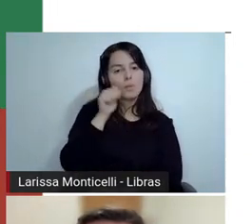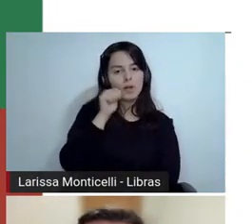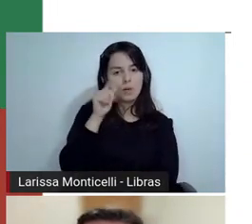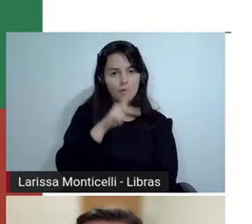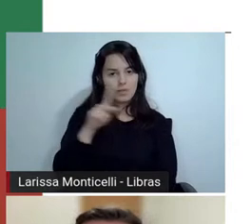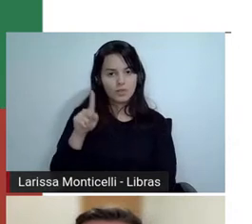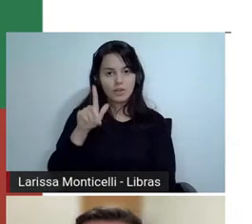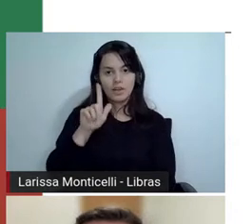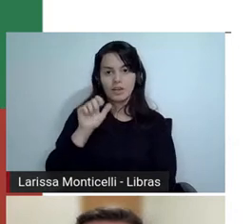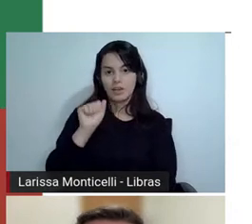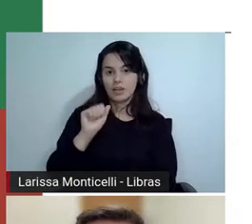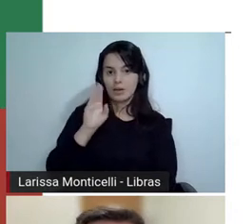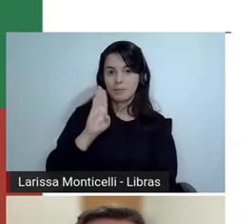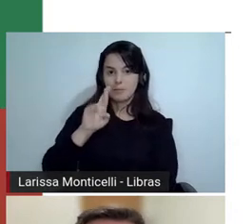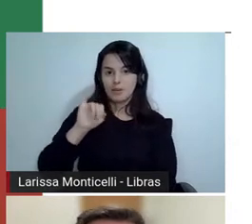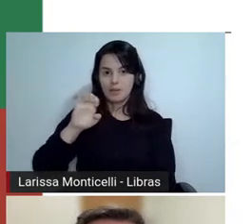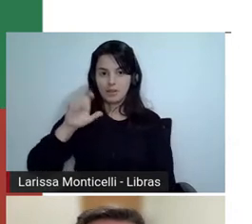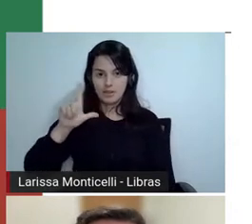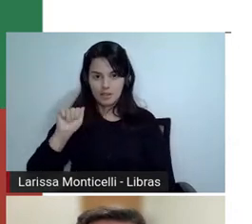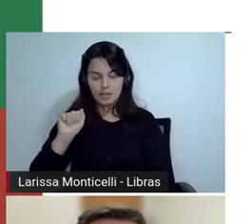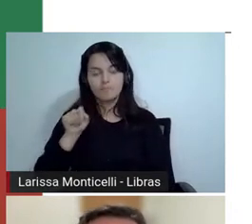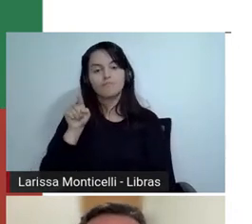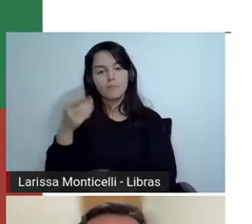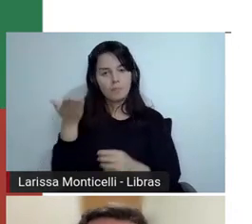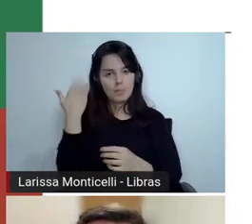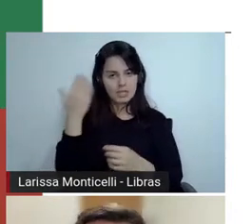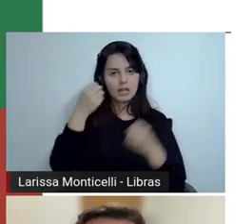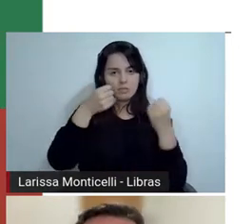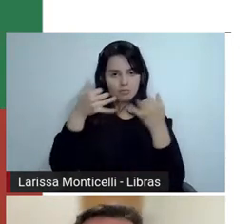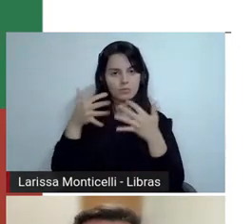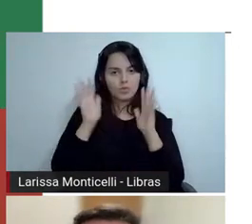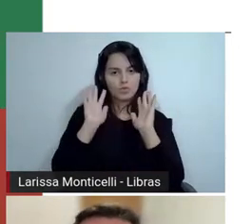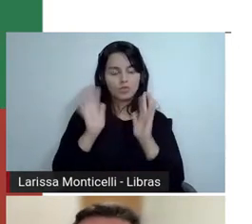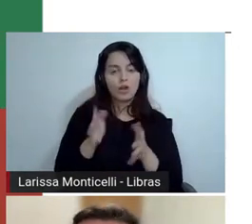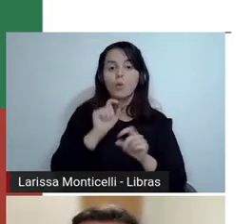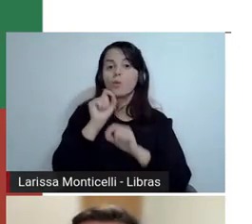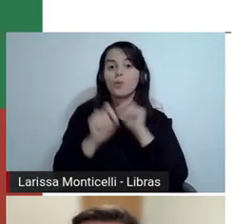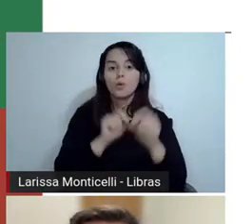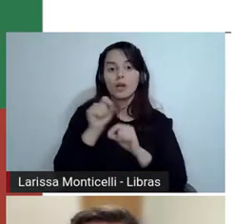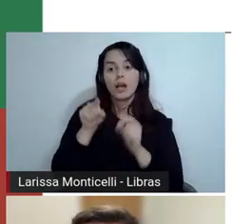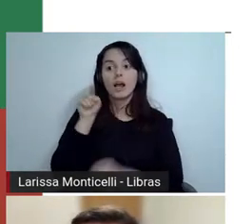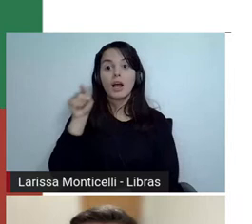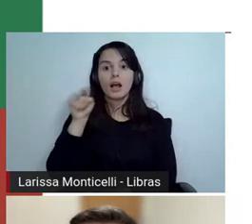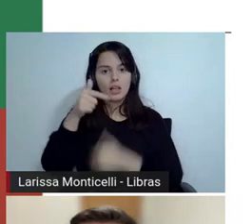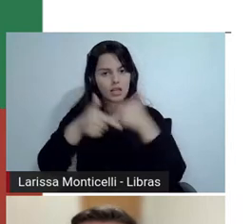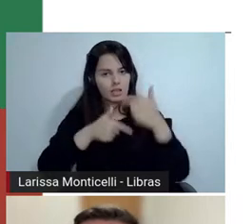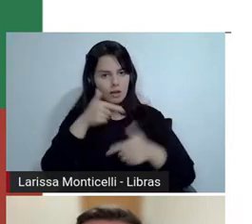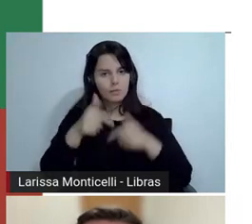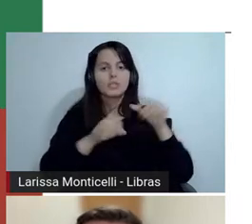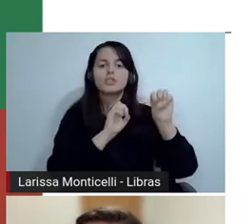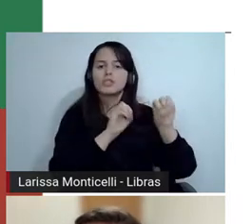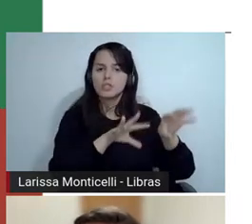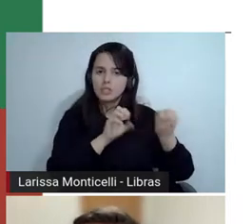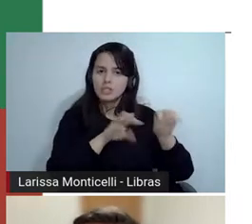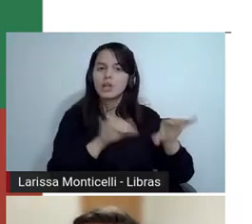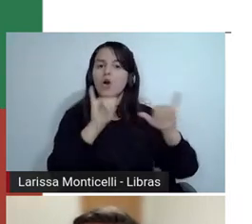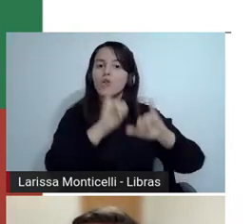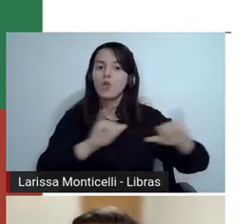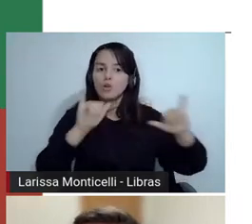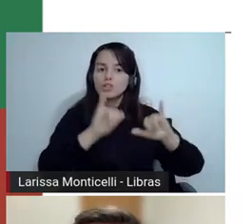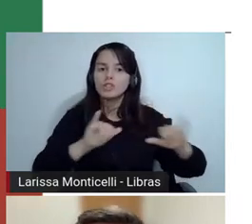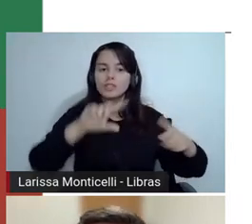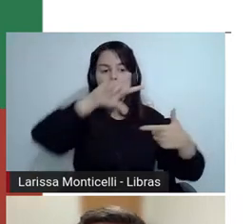comentário dela antes, disse que as notícias têm sido trabalhadas assim, inclusive charges e tiras, né, a professora